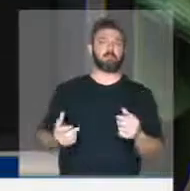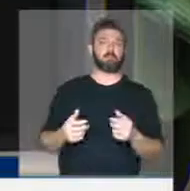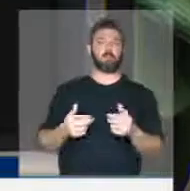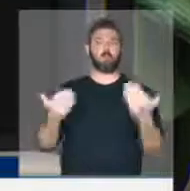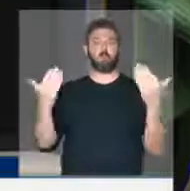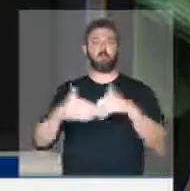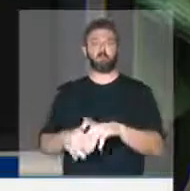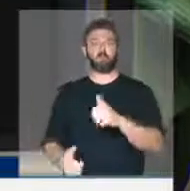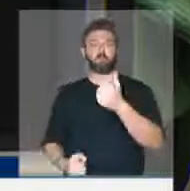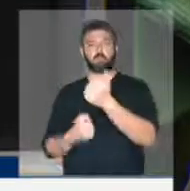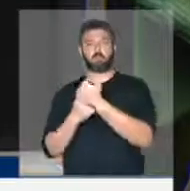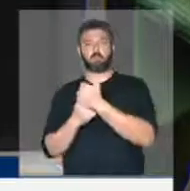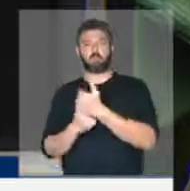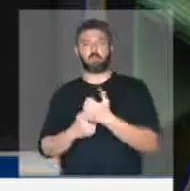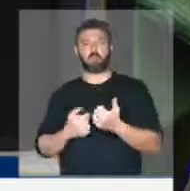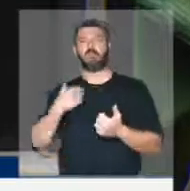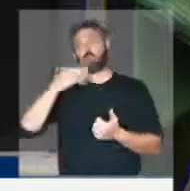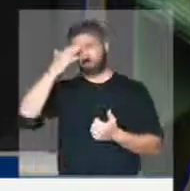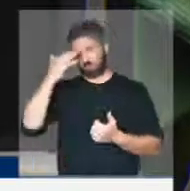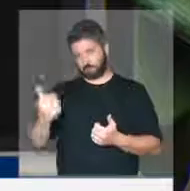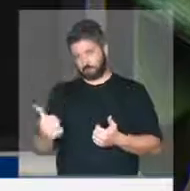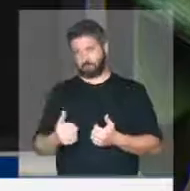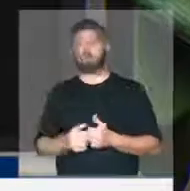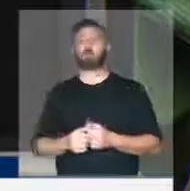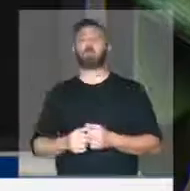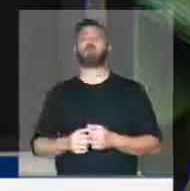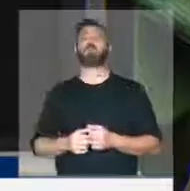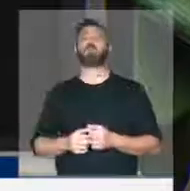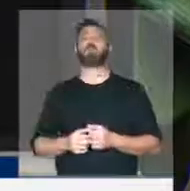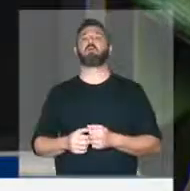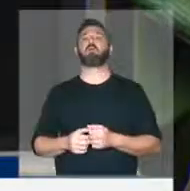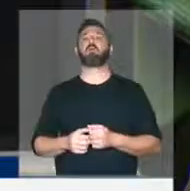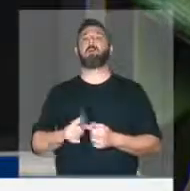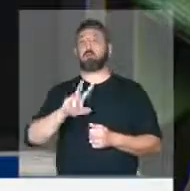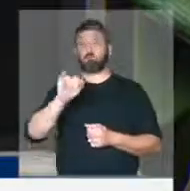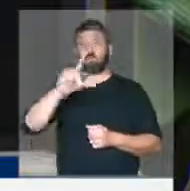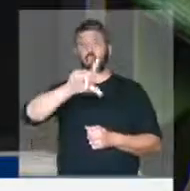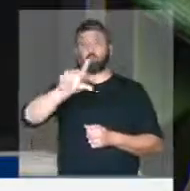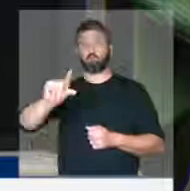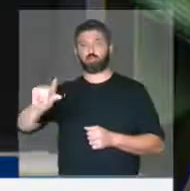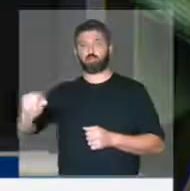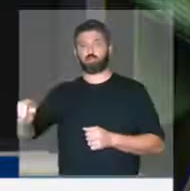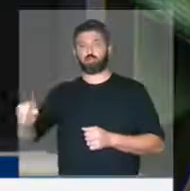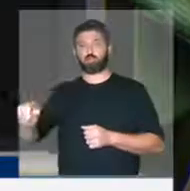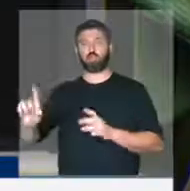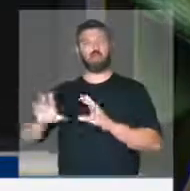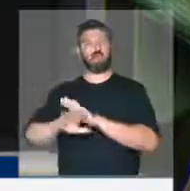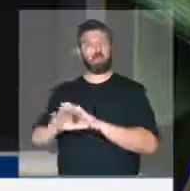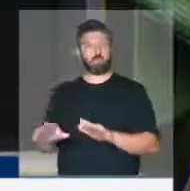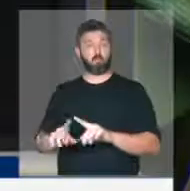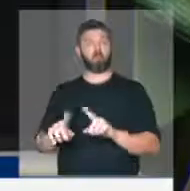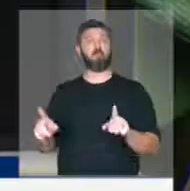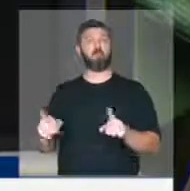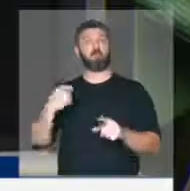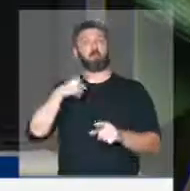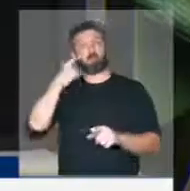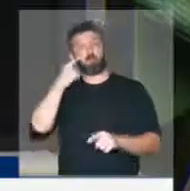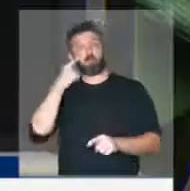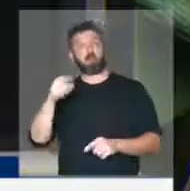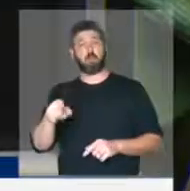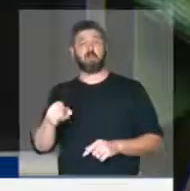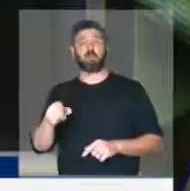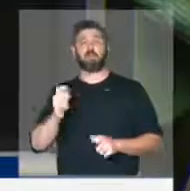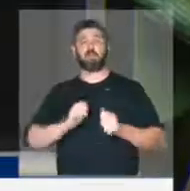subsídios em cada estado, que eu sei que ao longo dos anos serão diminuídos, mas precisamos medir. E essa é a